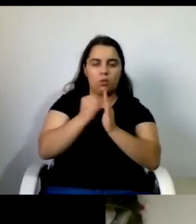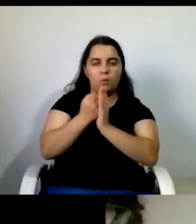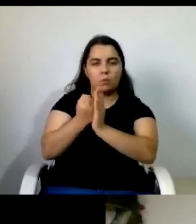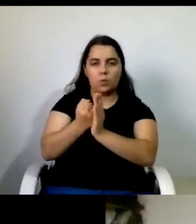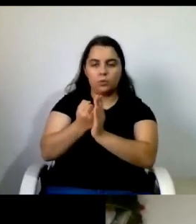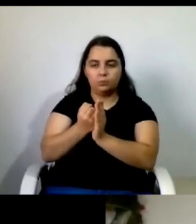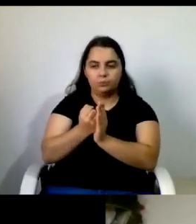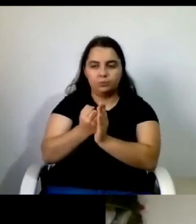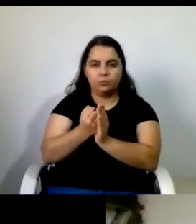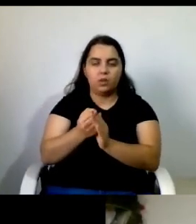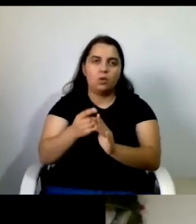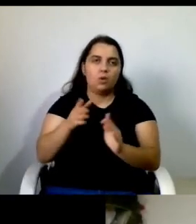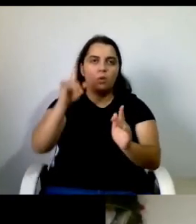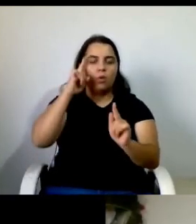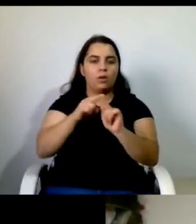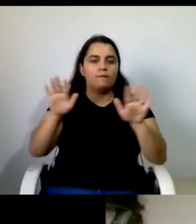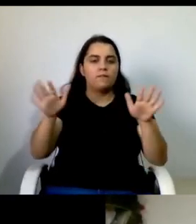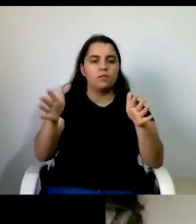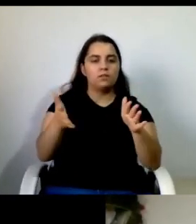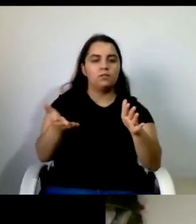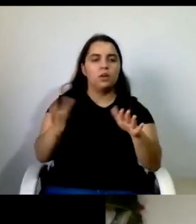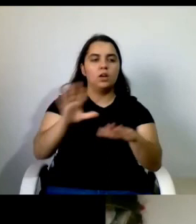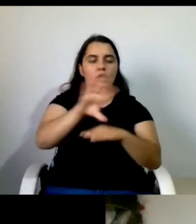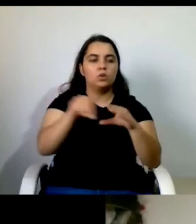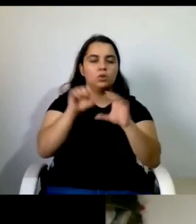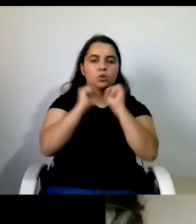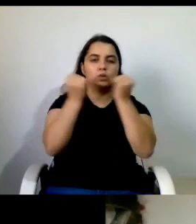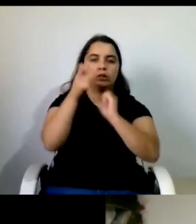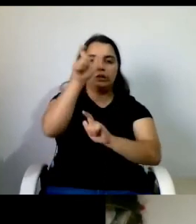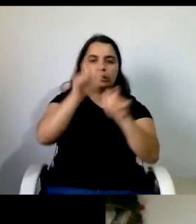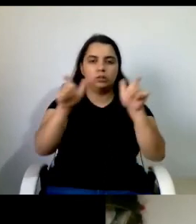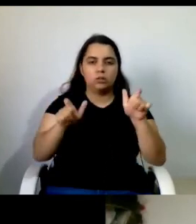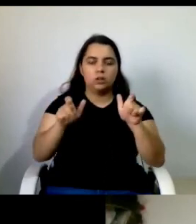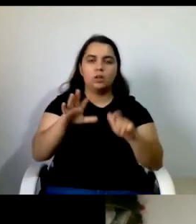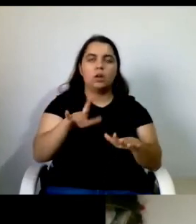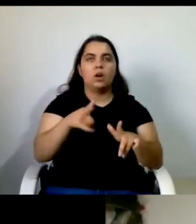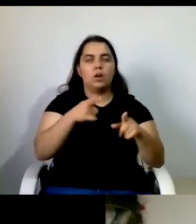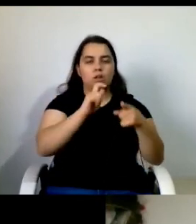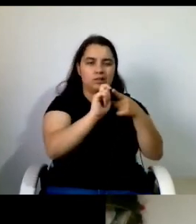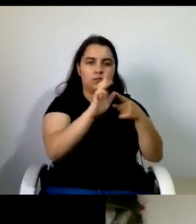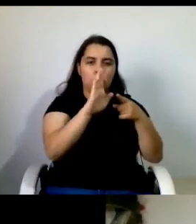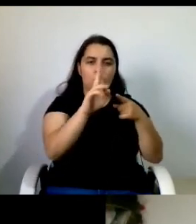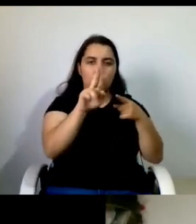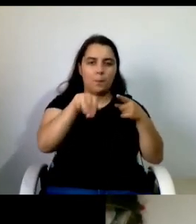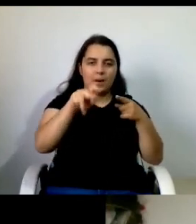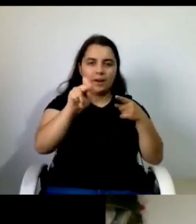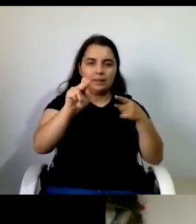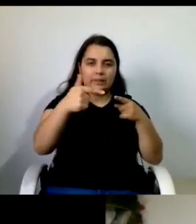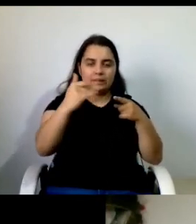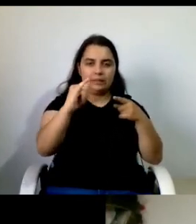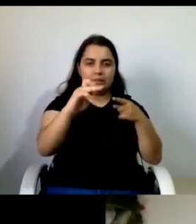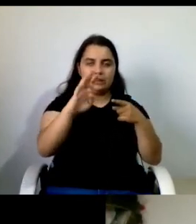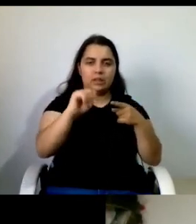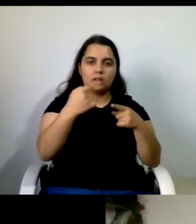social destas pessoas referindo aqui concretamente a humanitas a humanitas neste momento das suas 34 filiadas